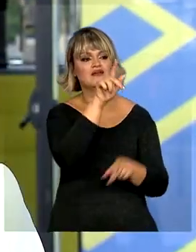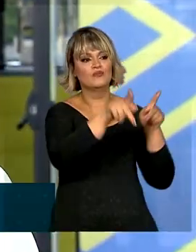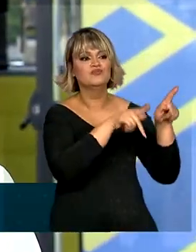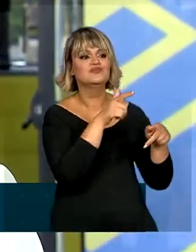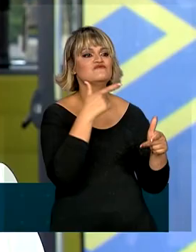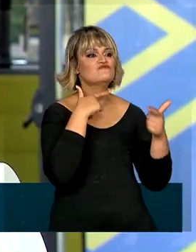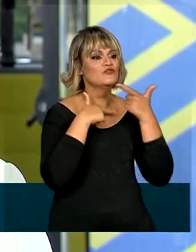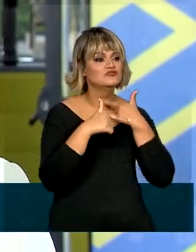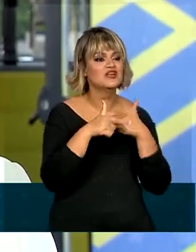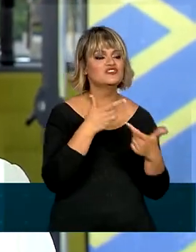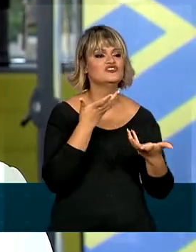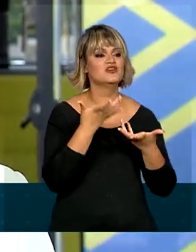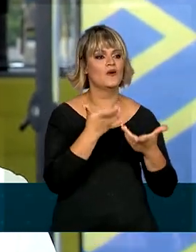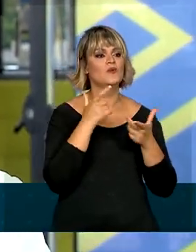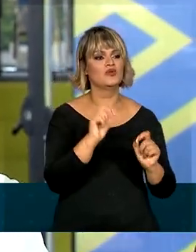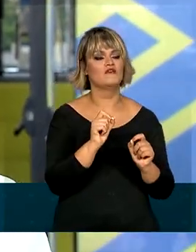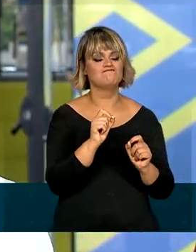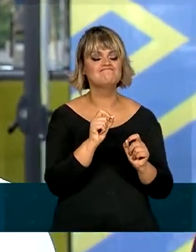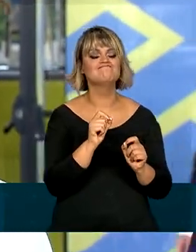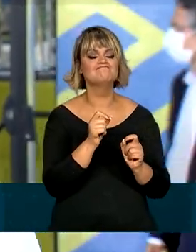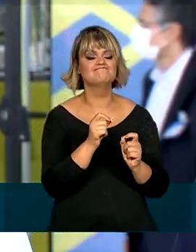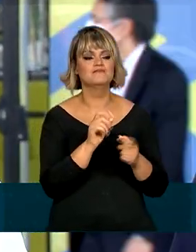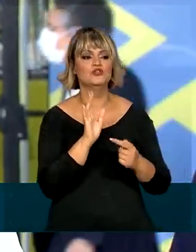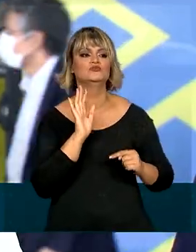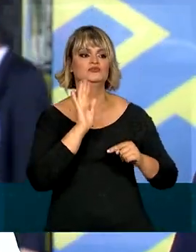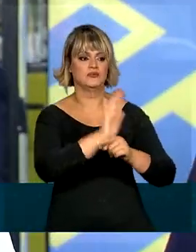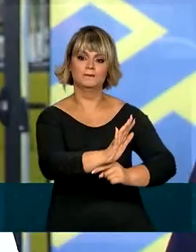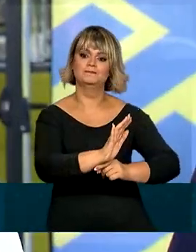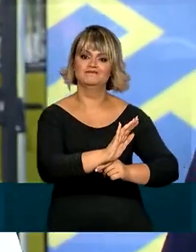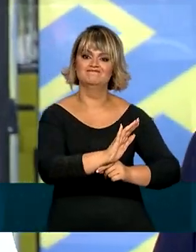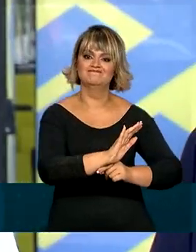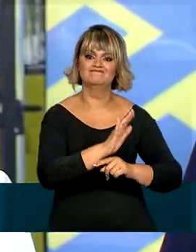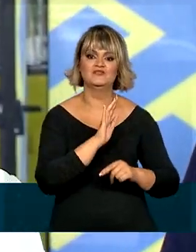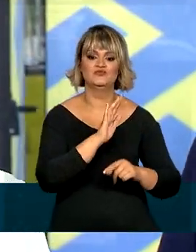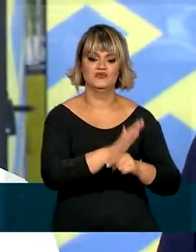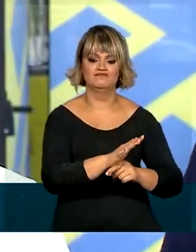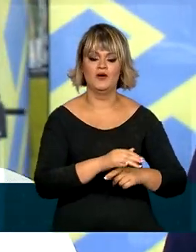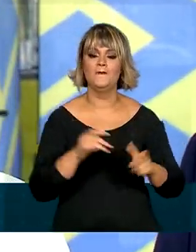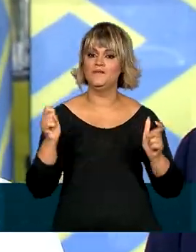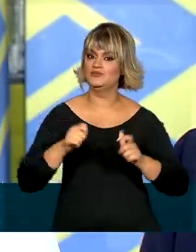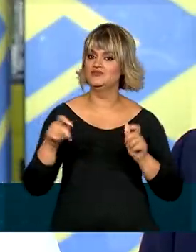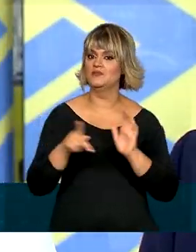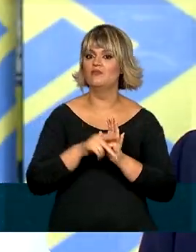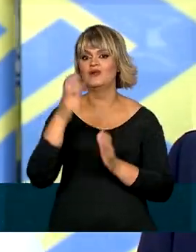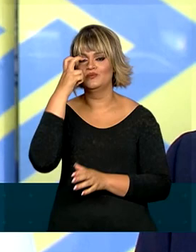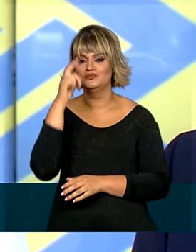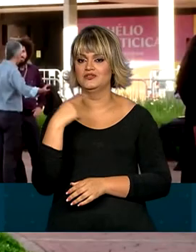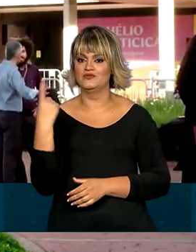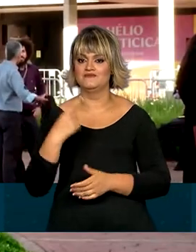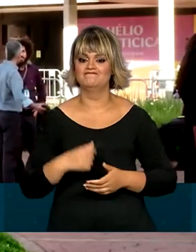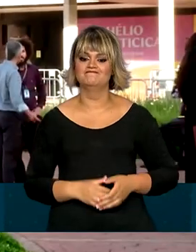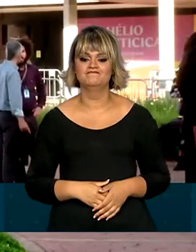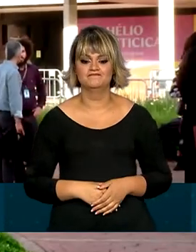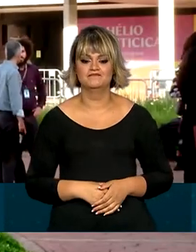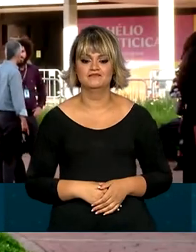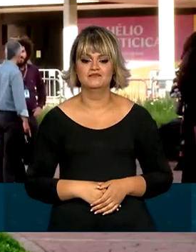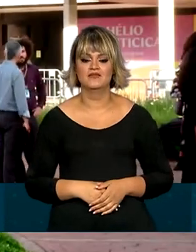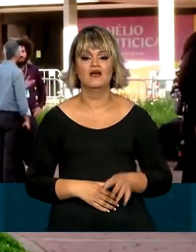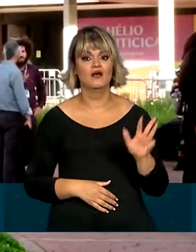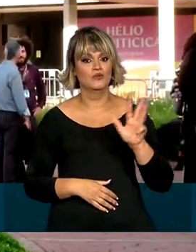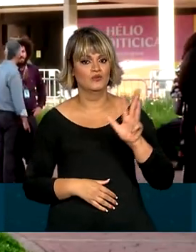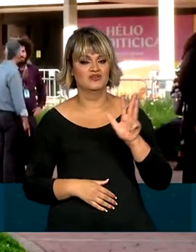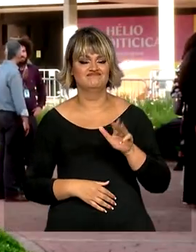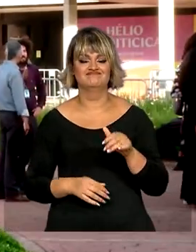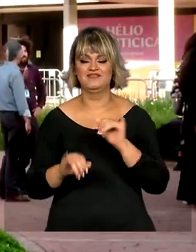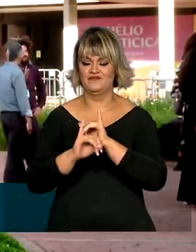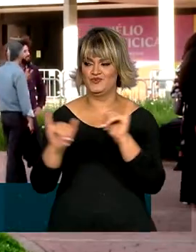do povo da cultura, do povo do Brasil, pelo potencial que a nossa cultura tem e a nossa riqueza. O presidente eleito